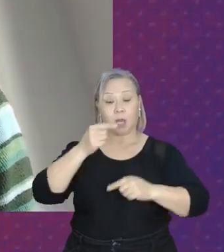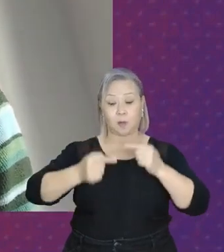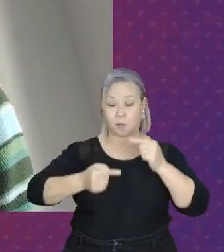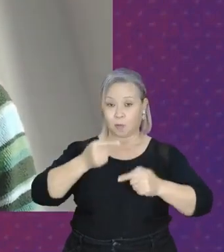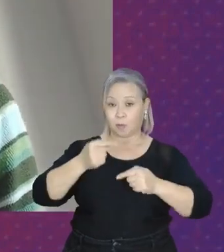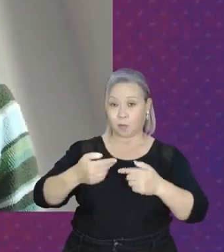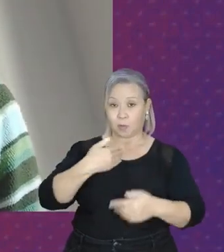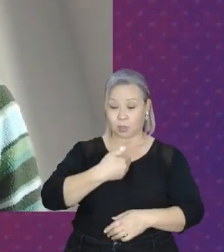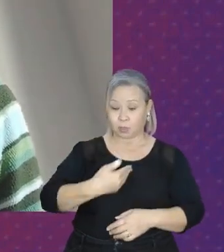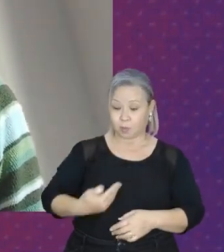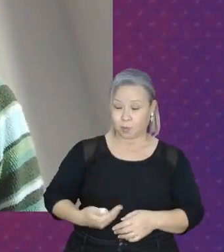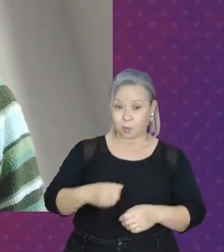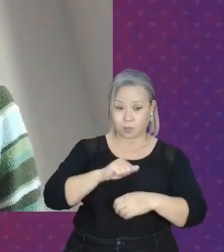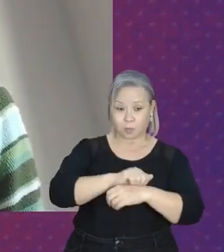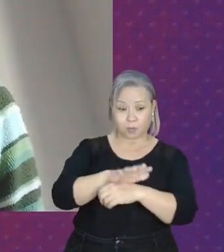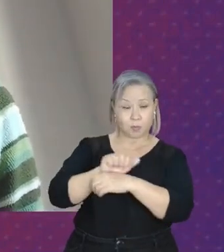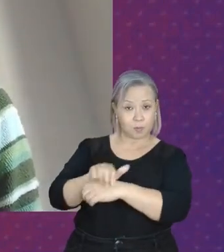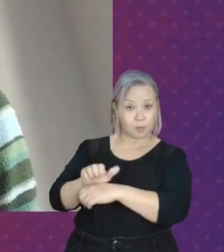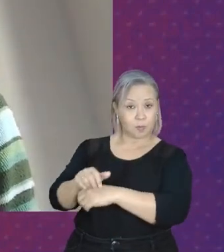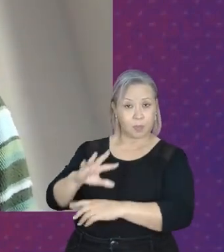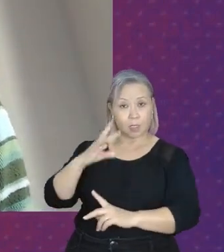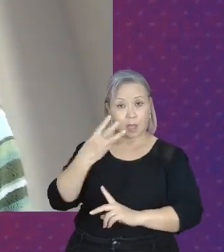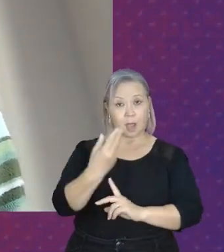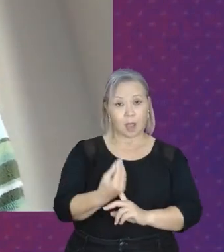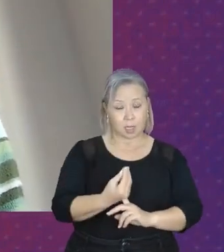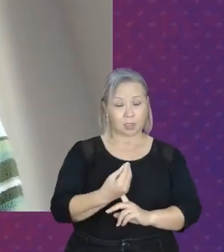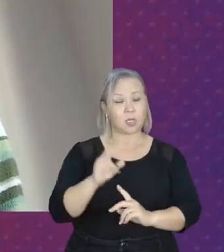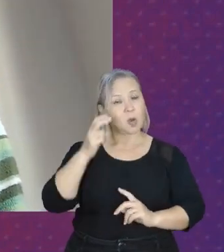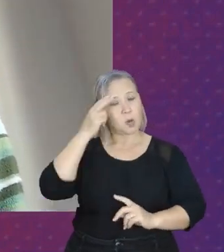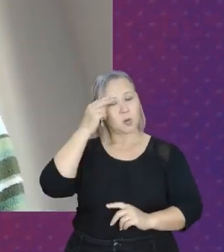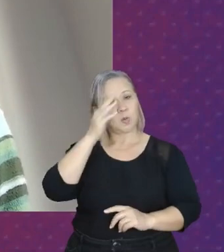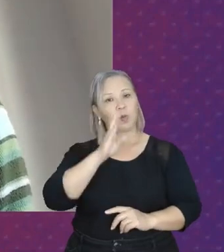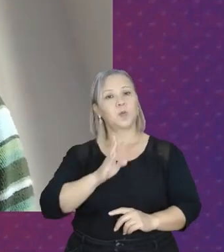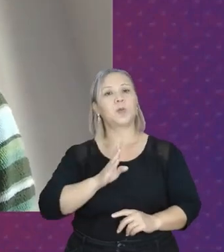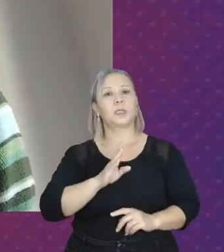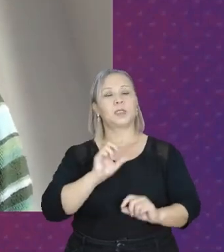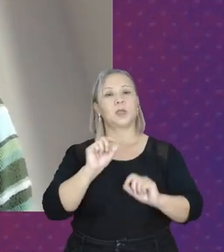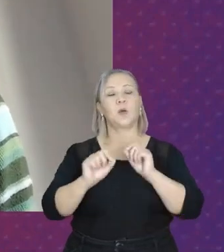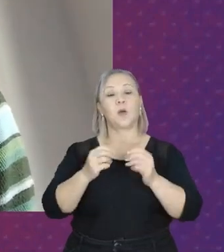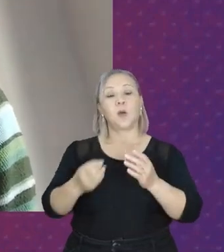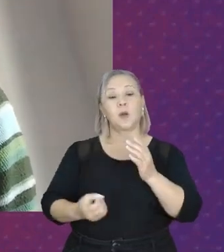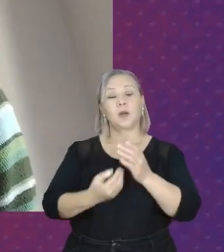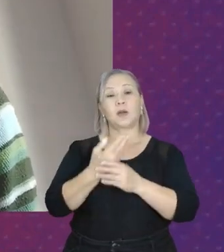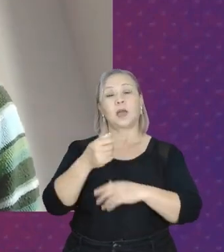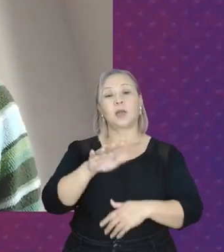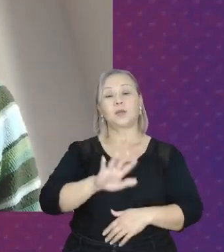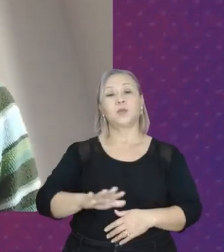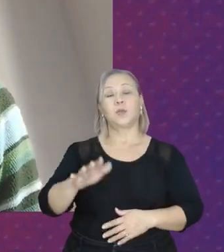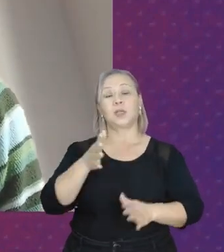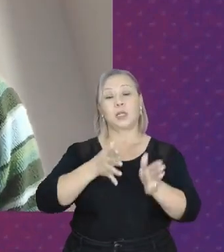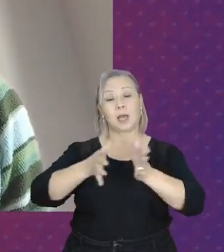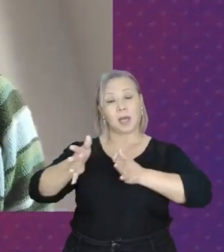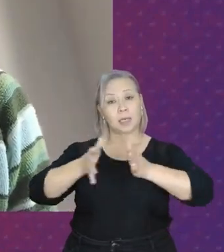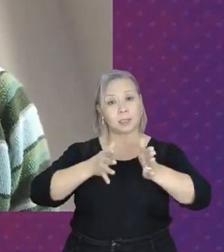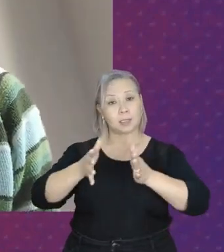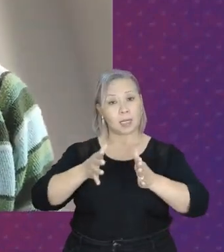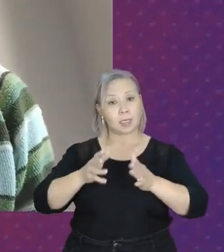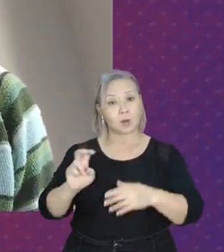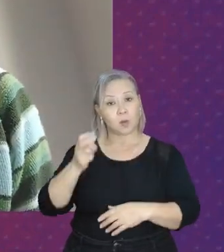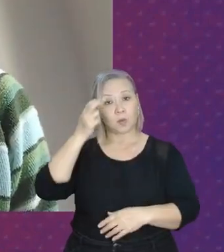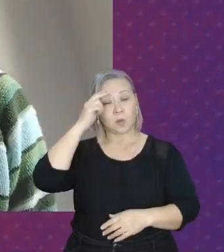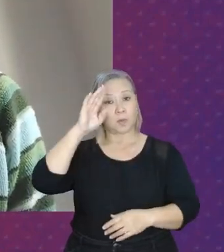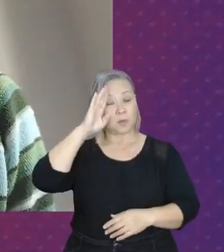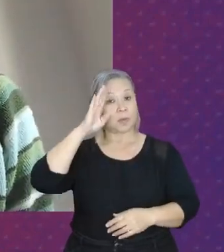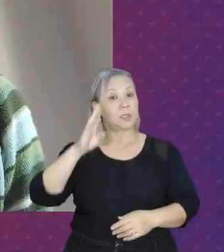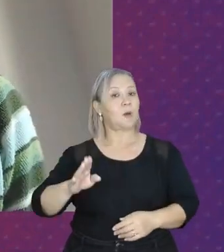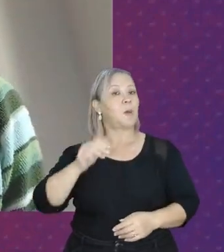públicas de fomento à arte e à cultura no Brasil, criar os meios de acesso à cultura, principalmente das